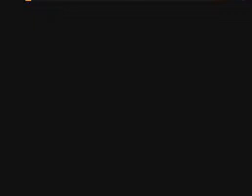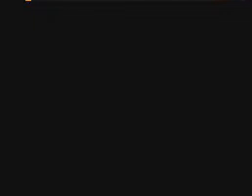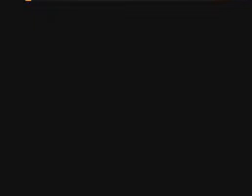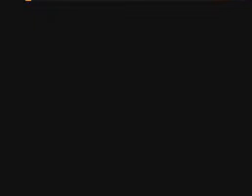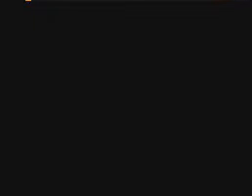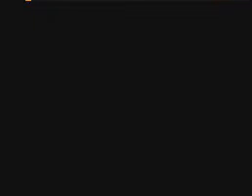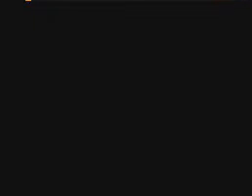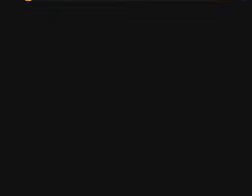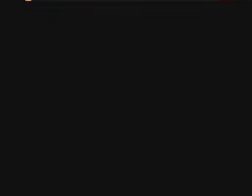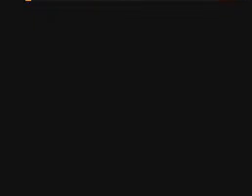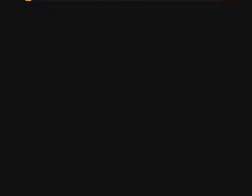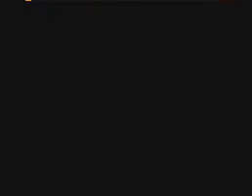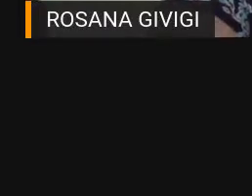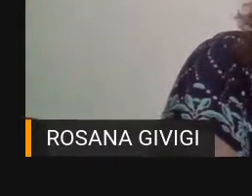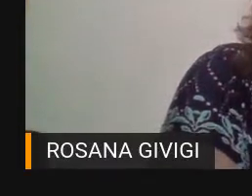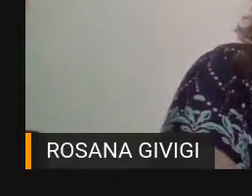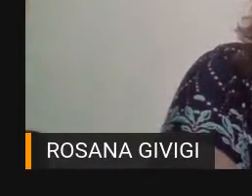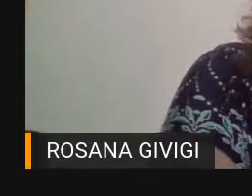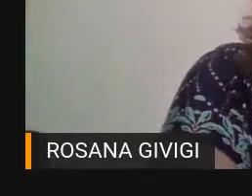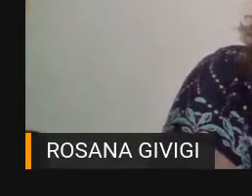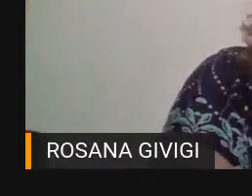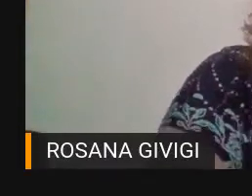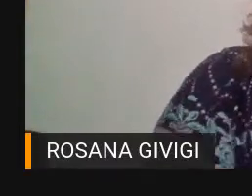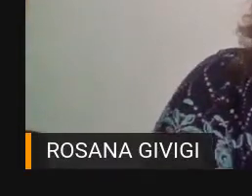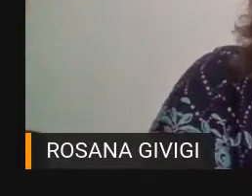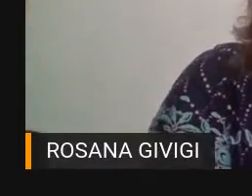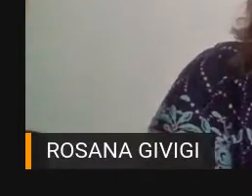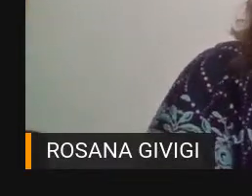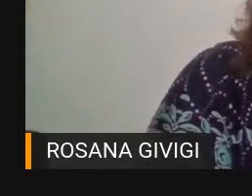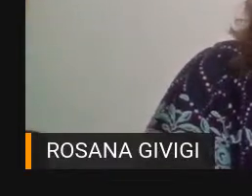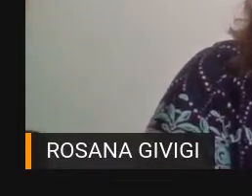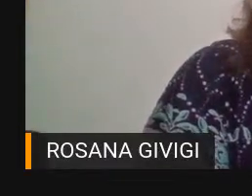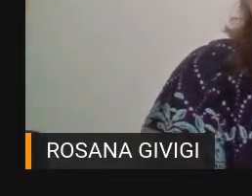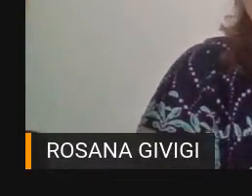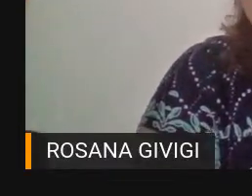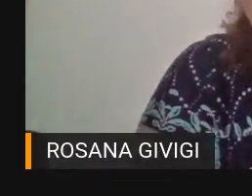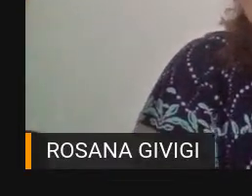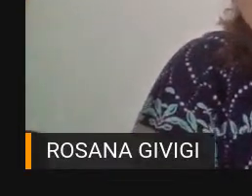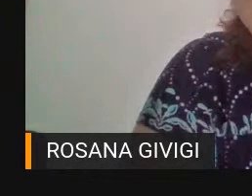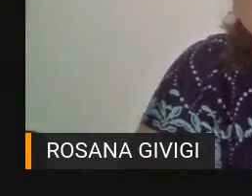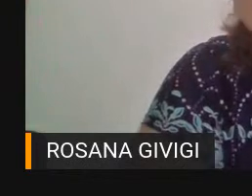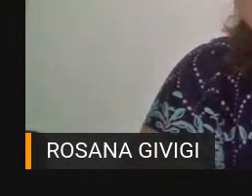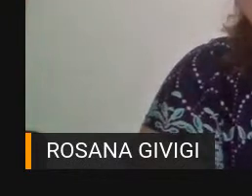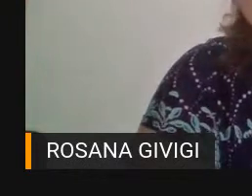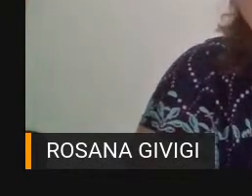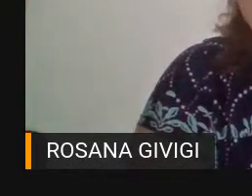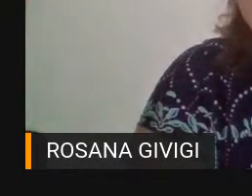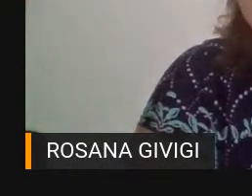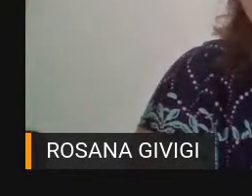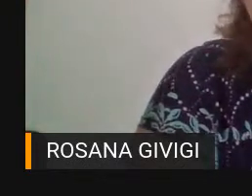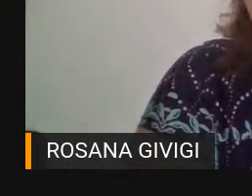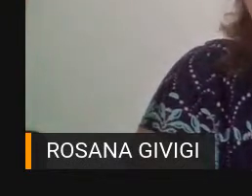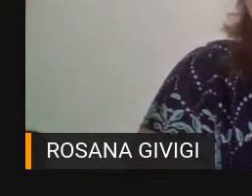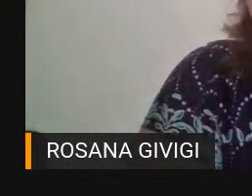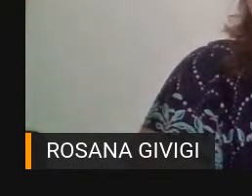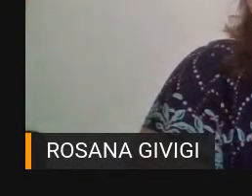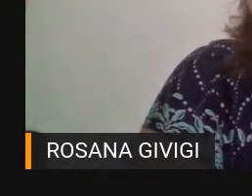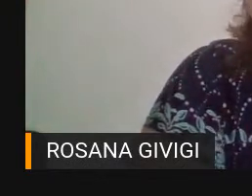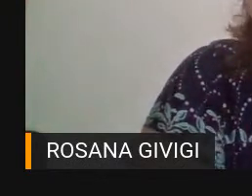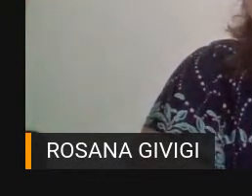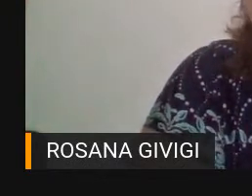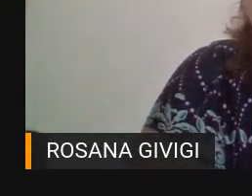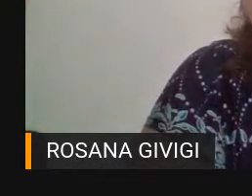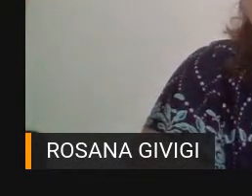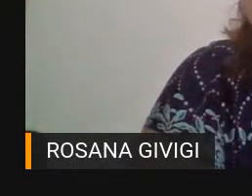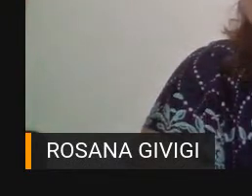O cabelo Castanho claro Eu estou vestida Com um vestido azul Com alguns Uma estampa